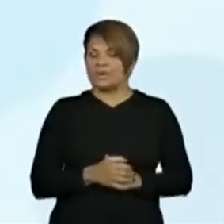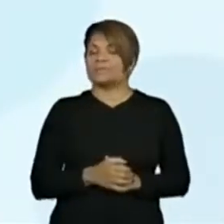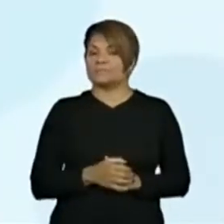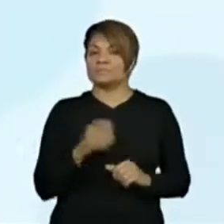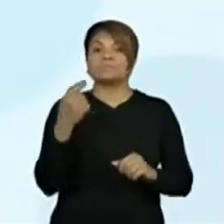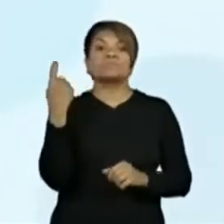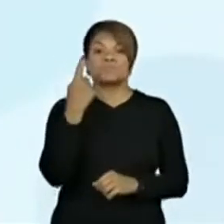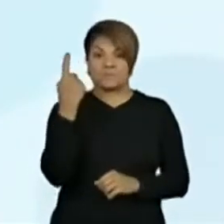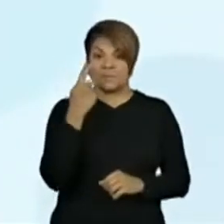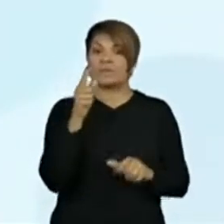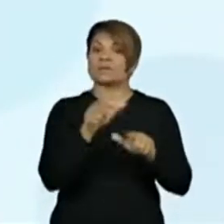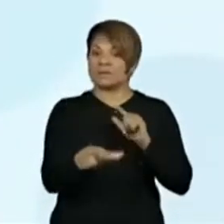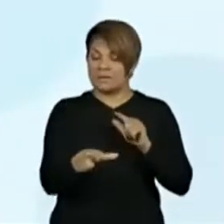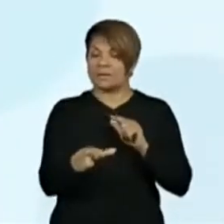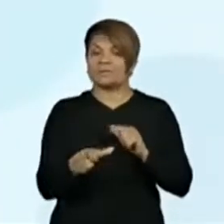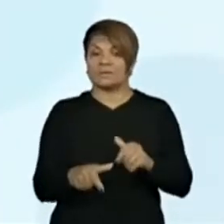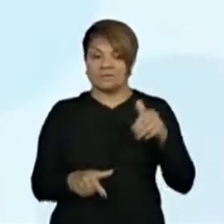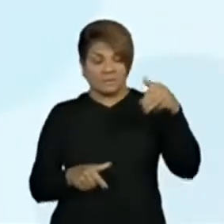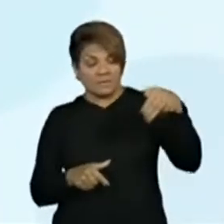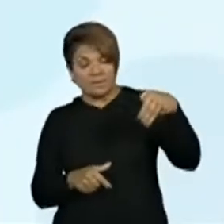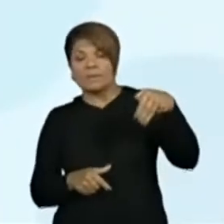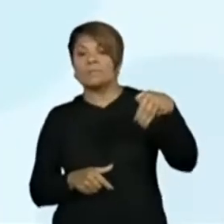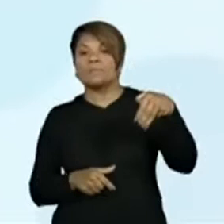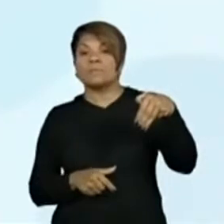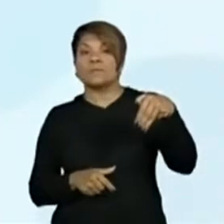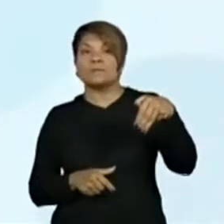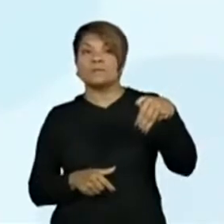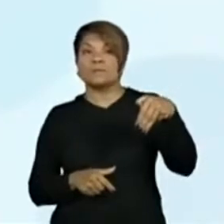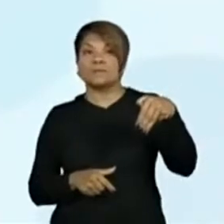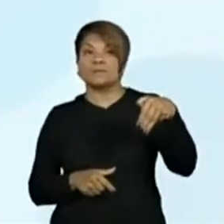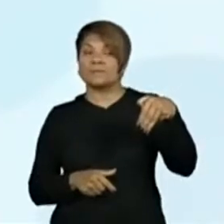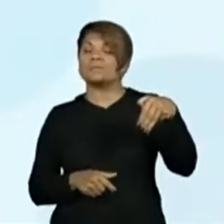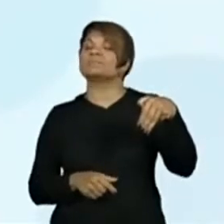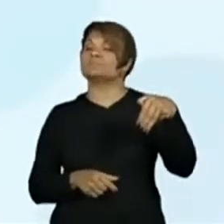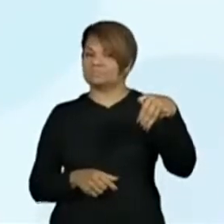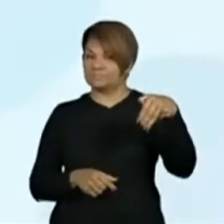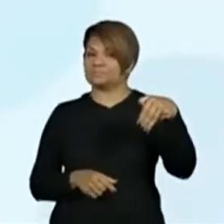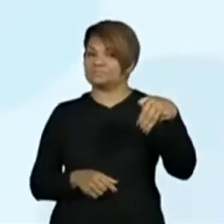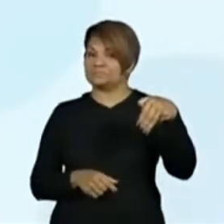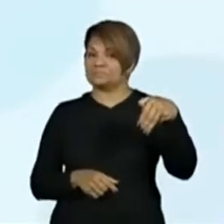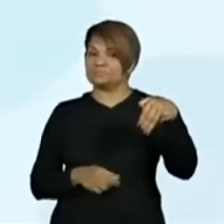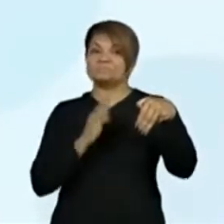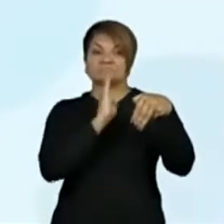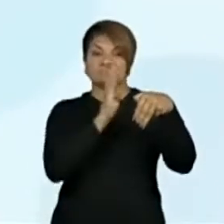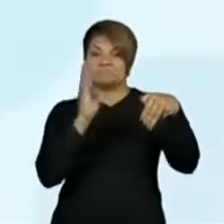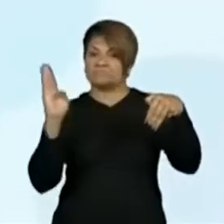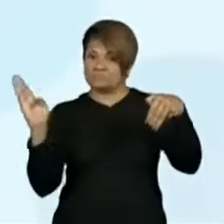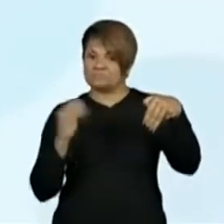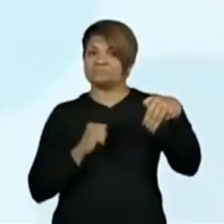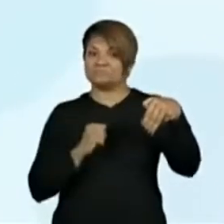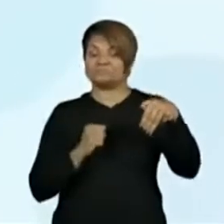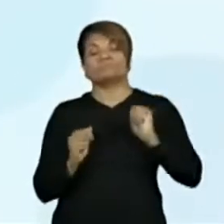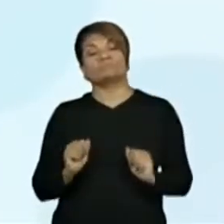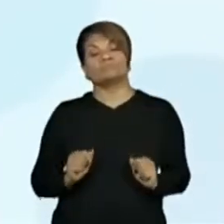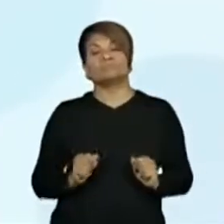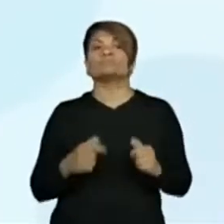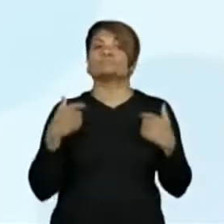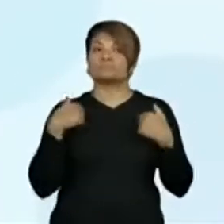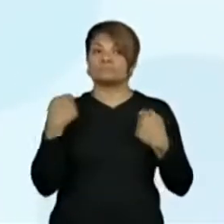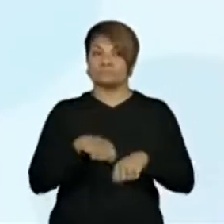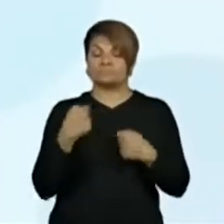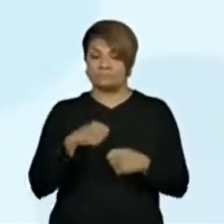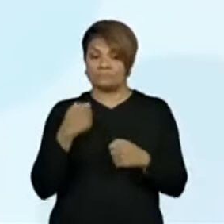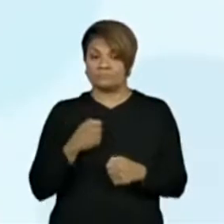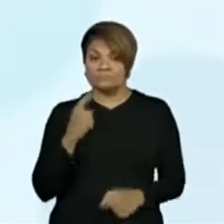primeira letra marcada aí na sequência do alfabeto foi a letra M. Então, por isso, ó, eu só preciso ir até lá,